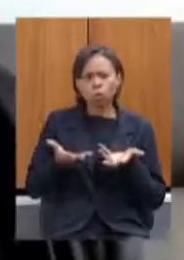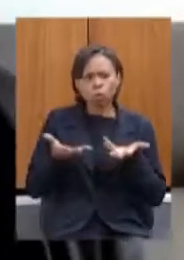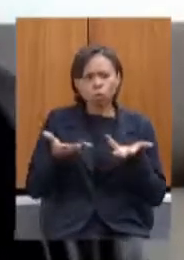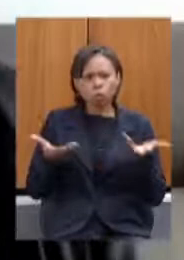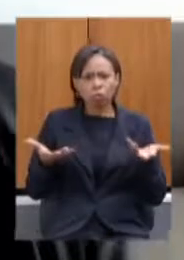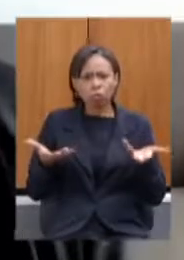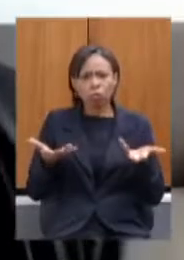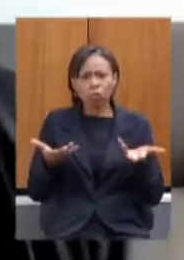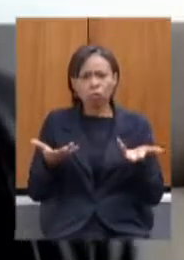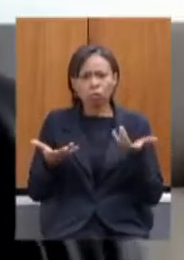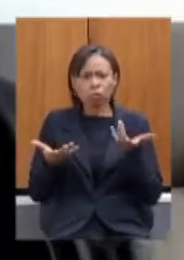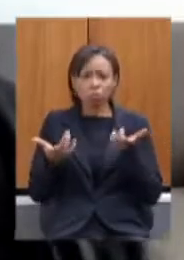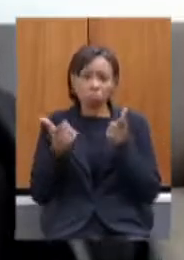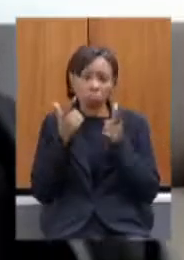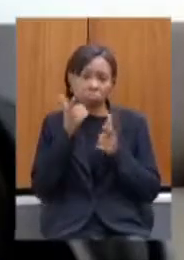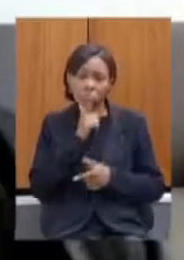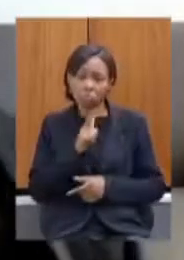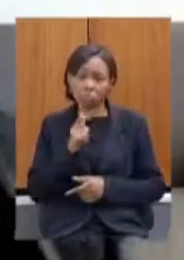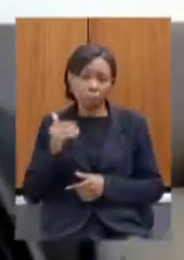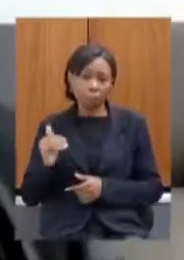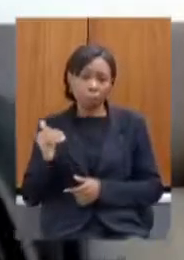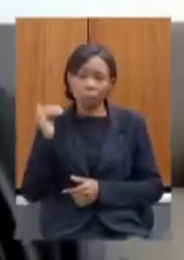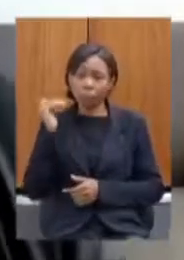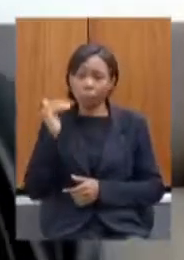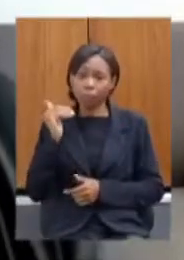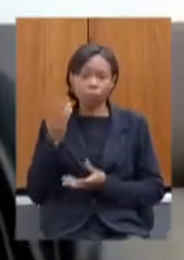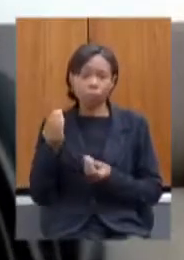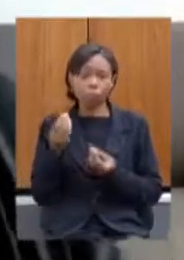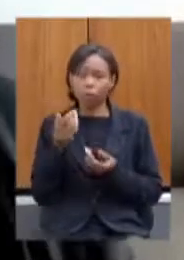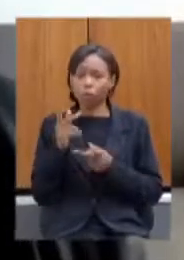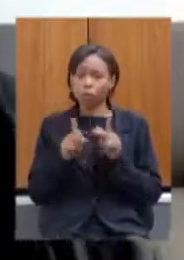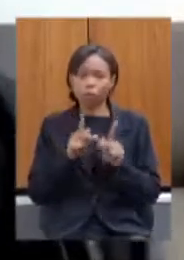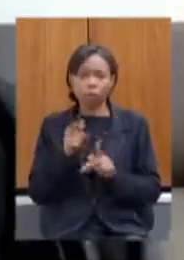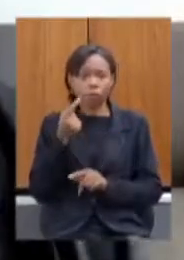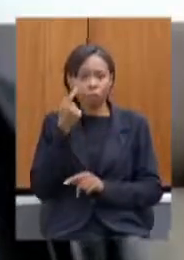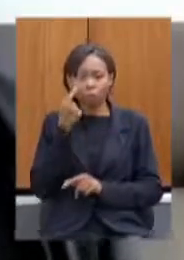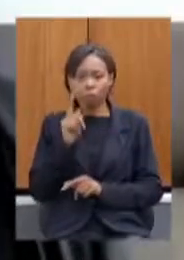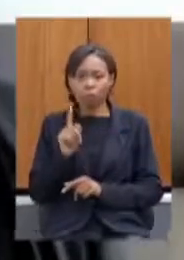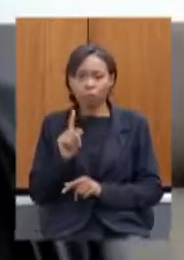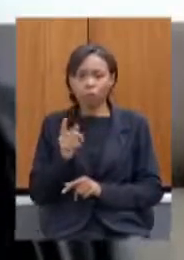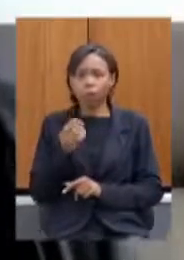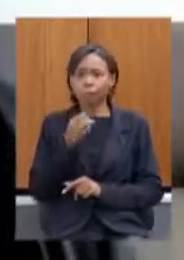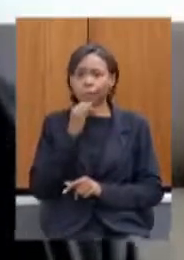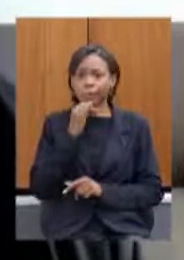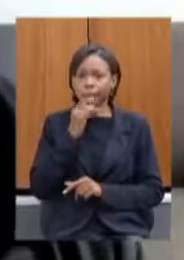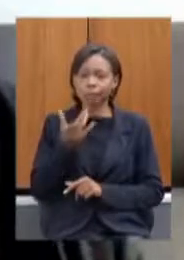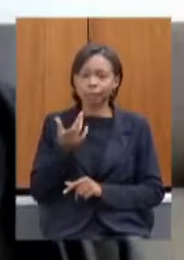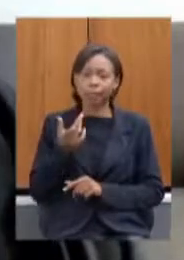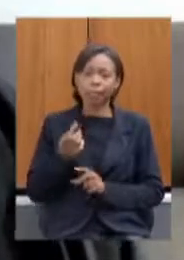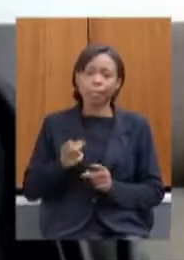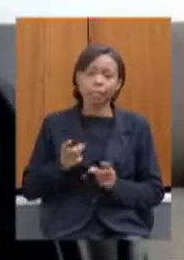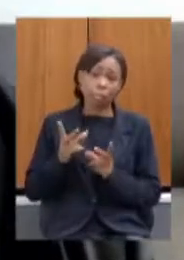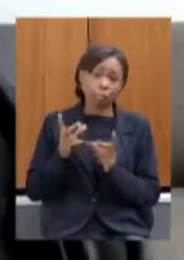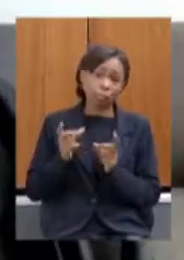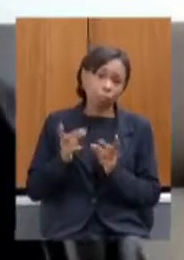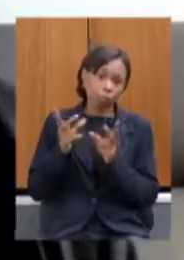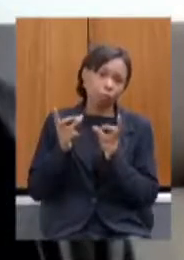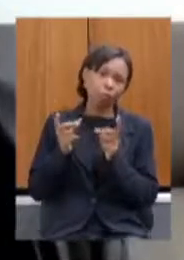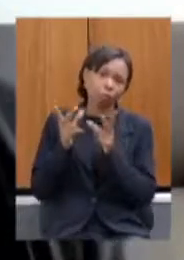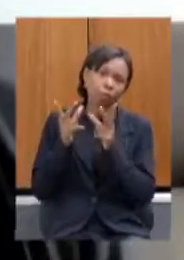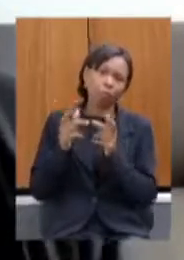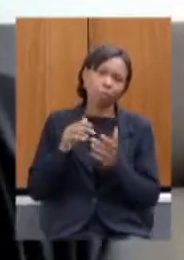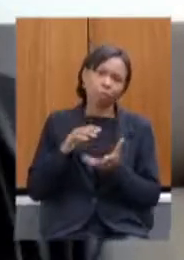mais é o que muita gente não enxergou isso na desoneração das exportações é um cálculo absolutamente